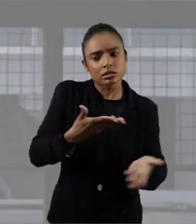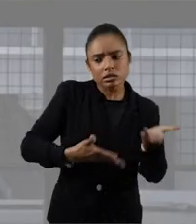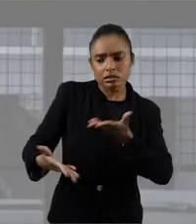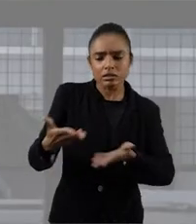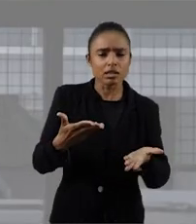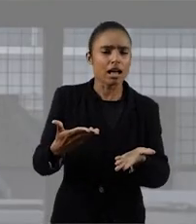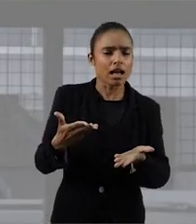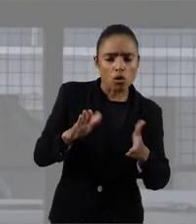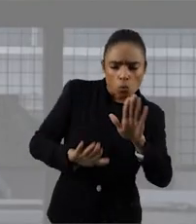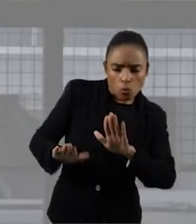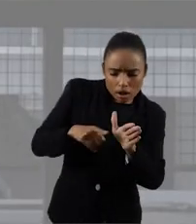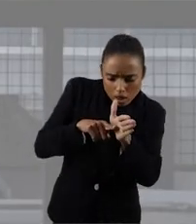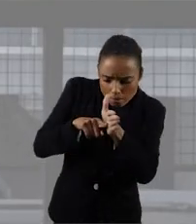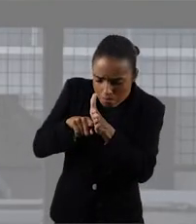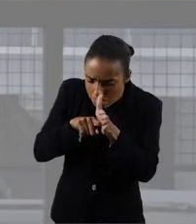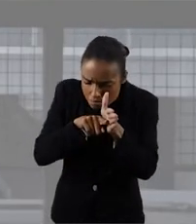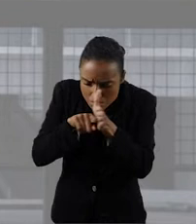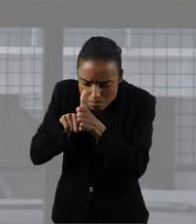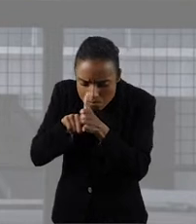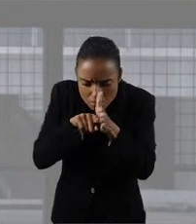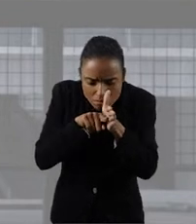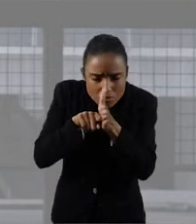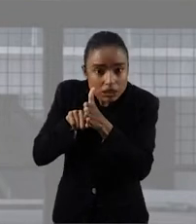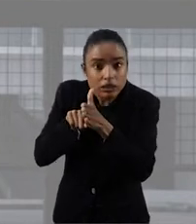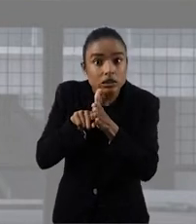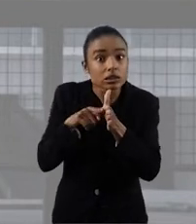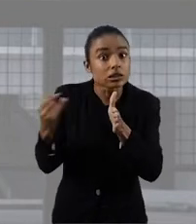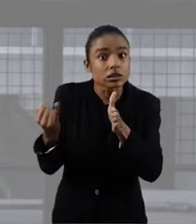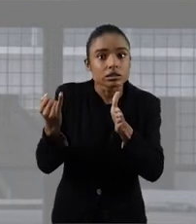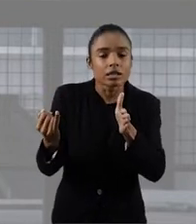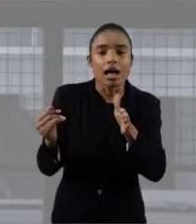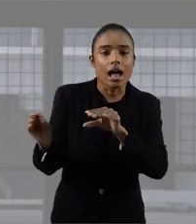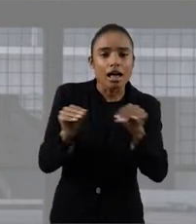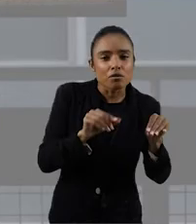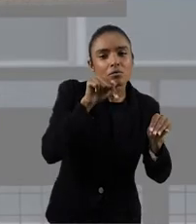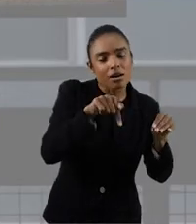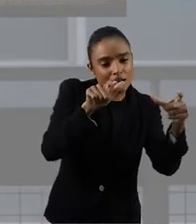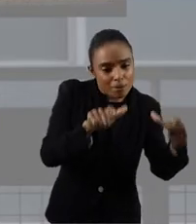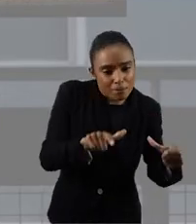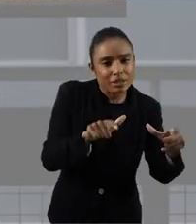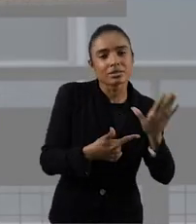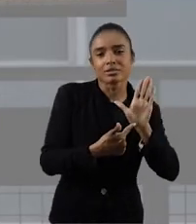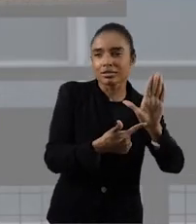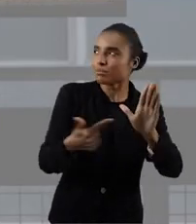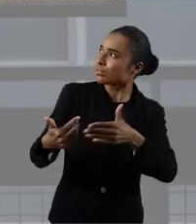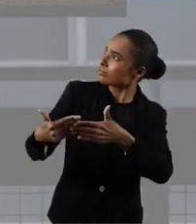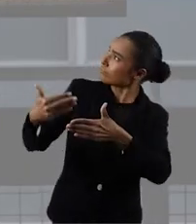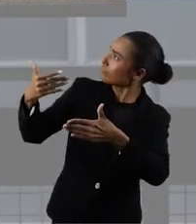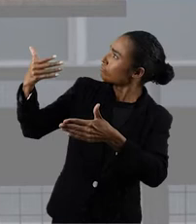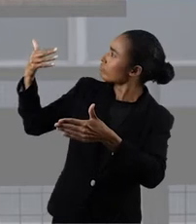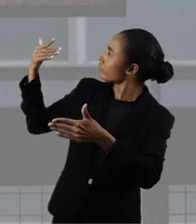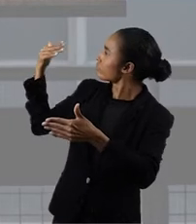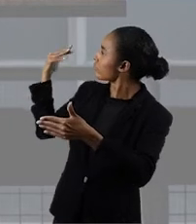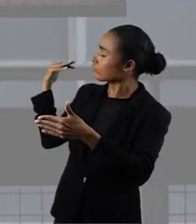a gente conseguiu, a partir desse esforço coletivo, reunir, eu diria que, os trabalhos mais emblemáticos do Paulo, desde o começo da trajetória,